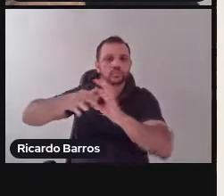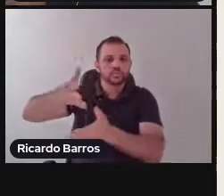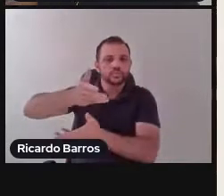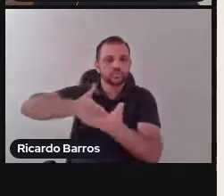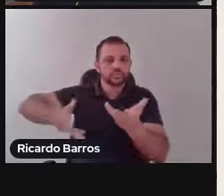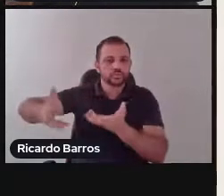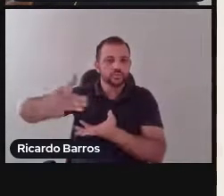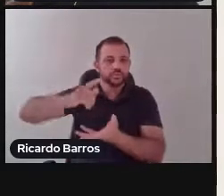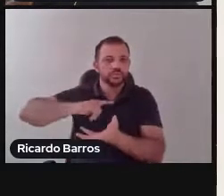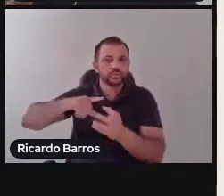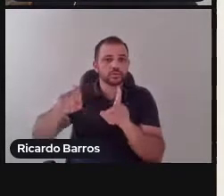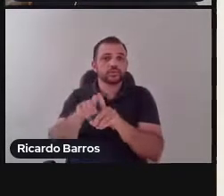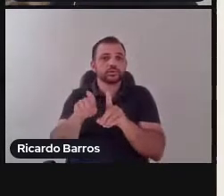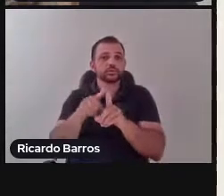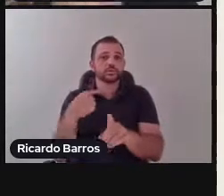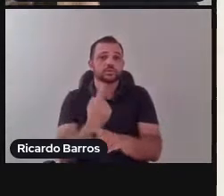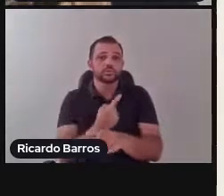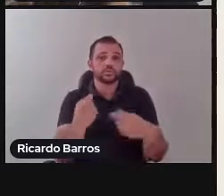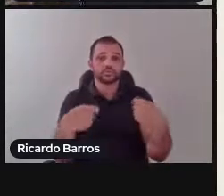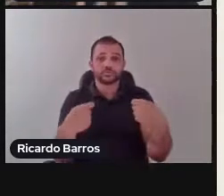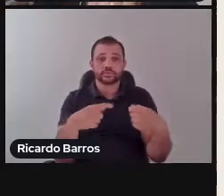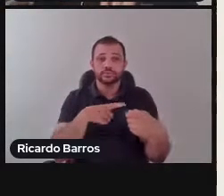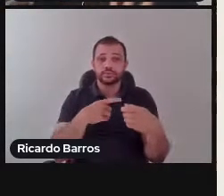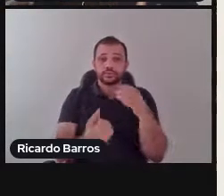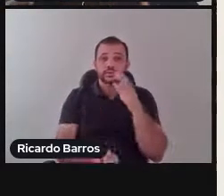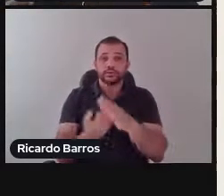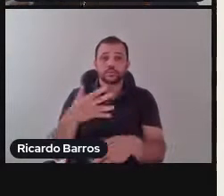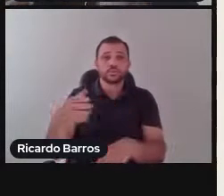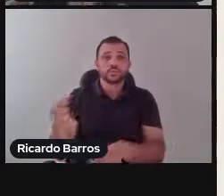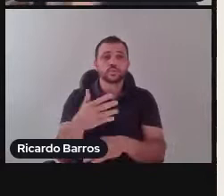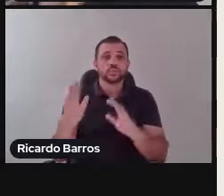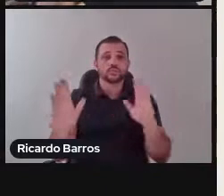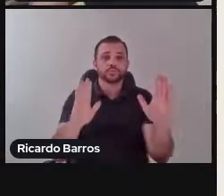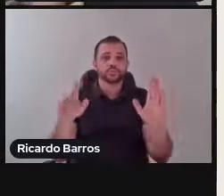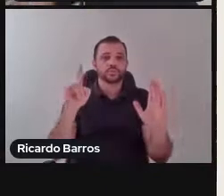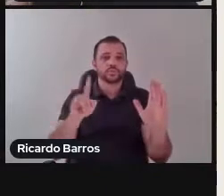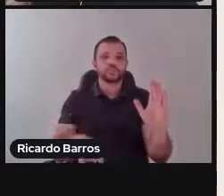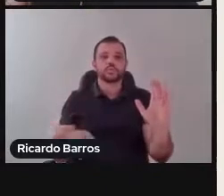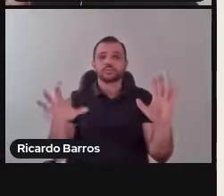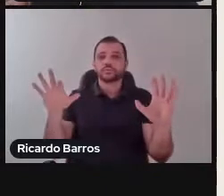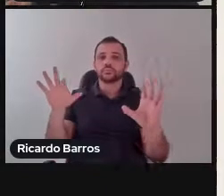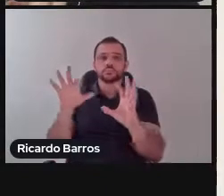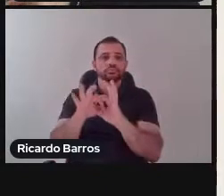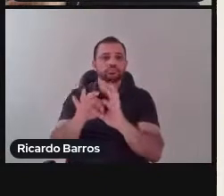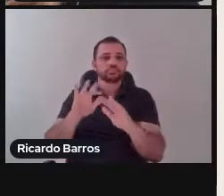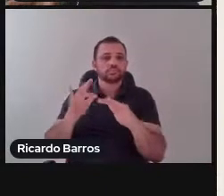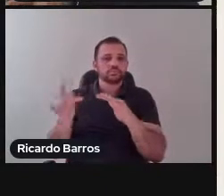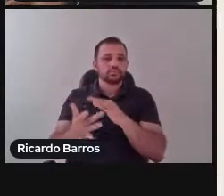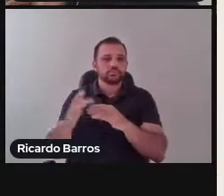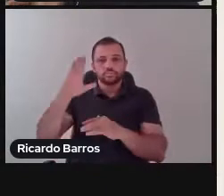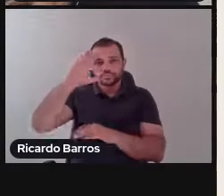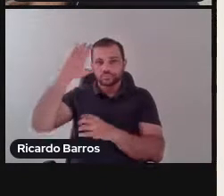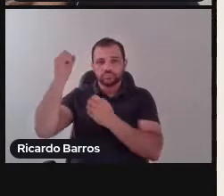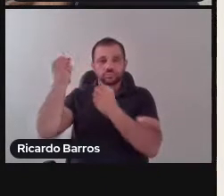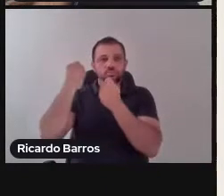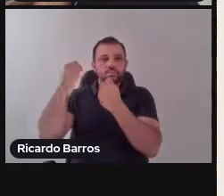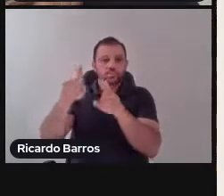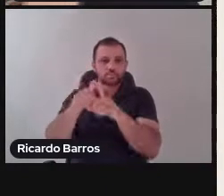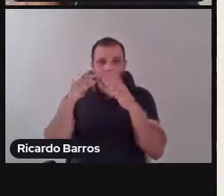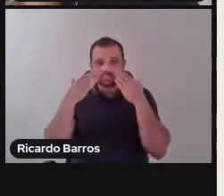da hiperconectividade, do espetáculo, tensa e densa, mas, ao mesmo tempo,